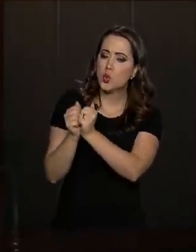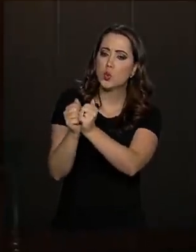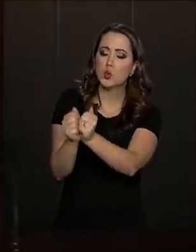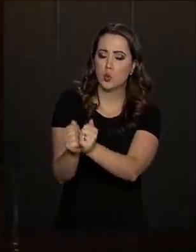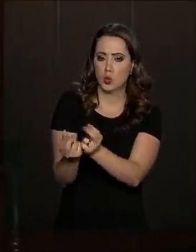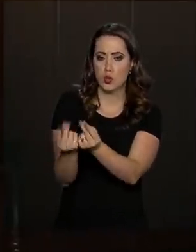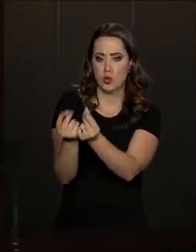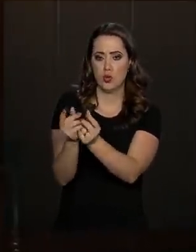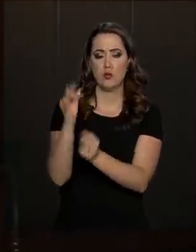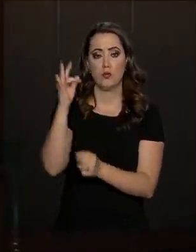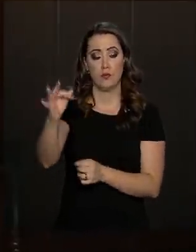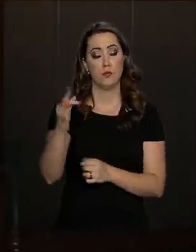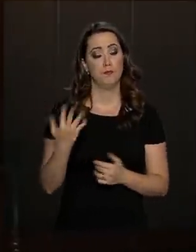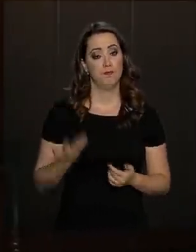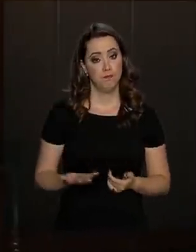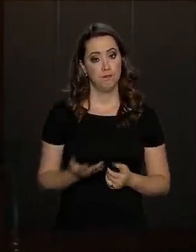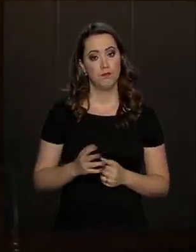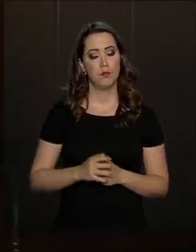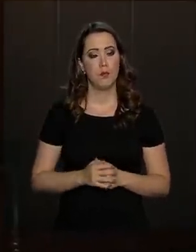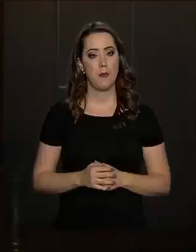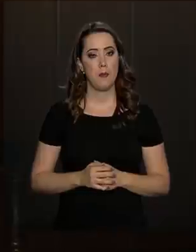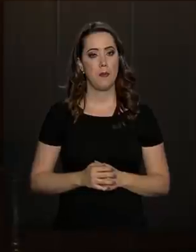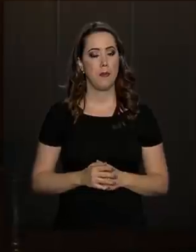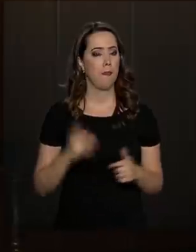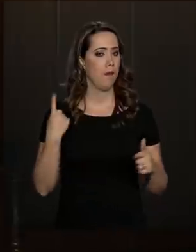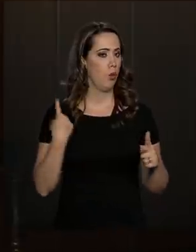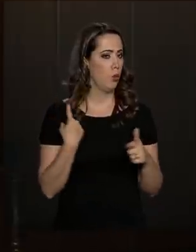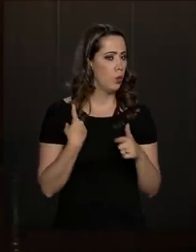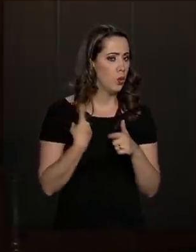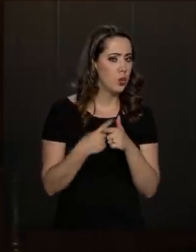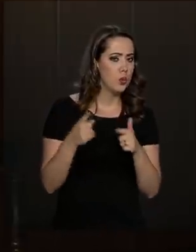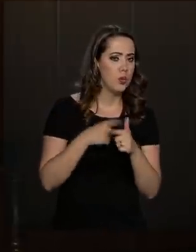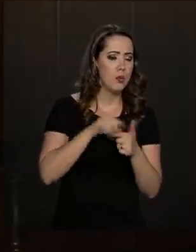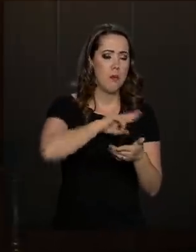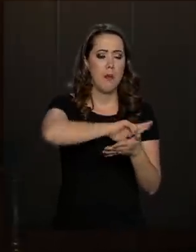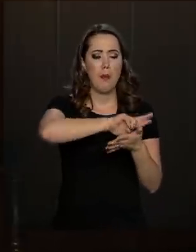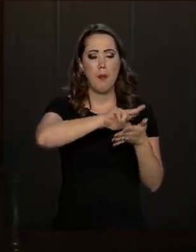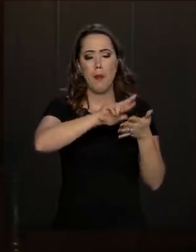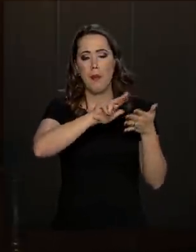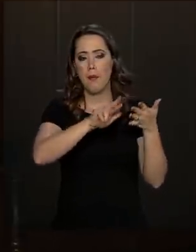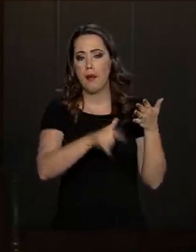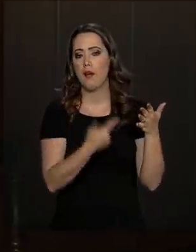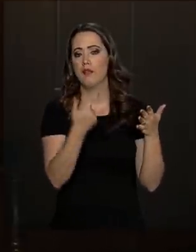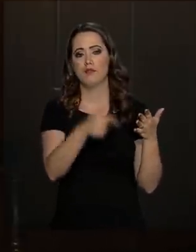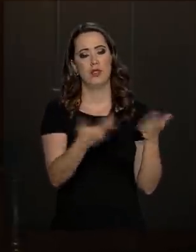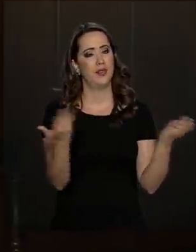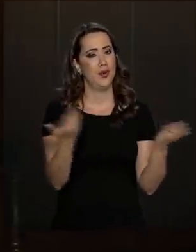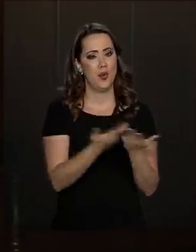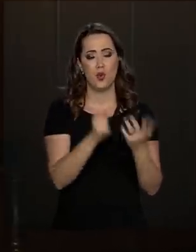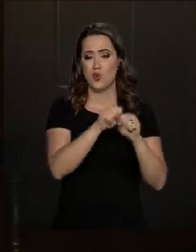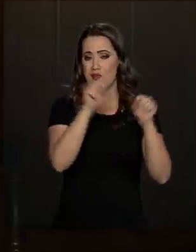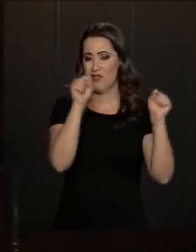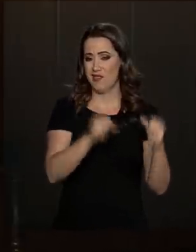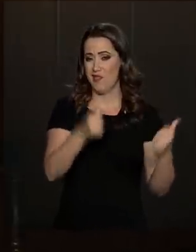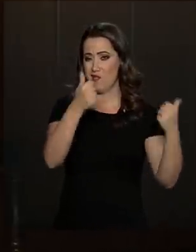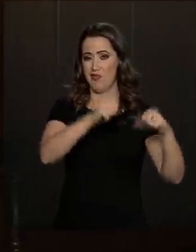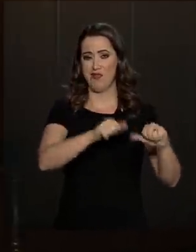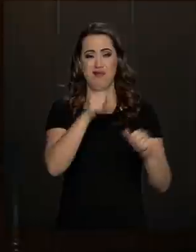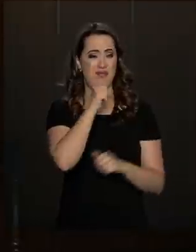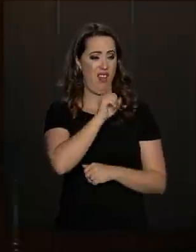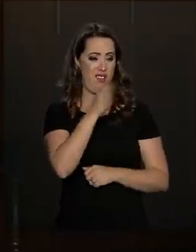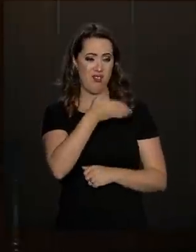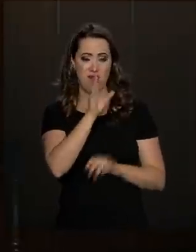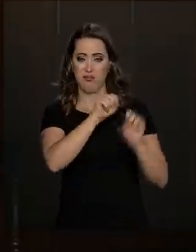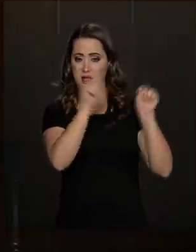para o futuro. Os defeitos são inúmeros. É um regime obsoleto, é um regime condenado,